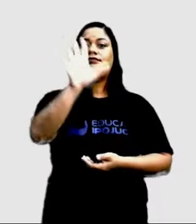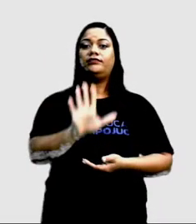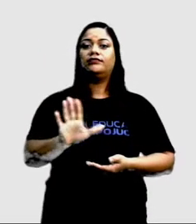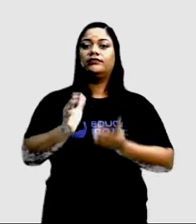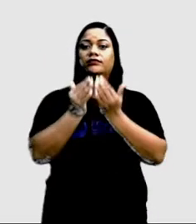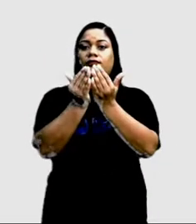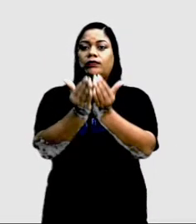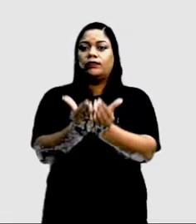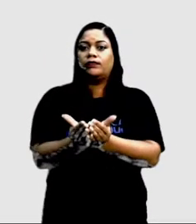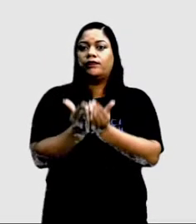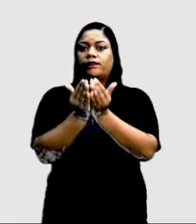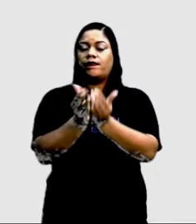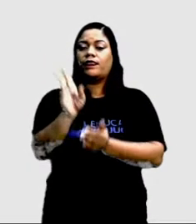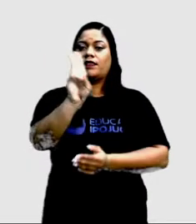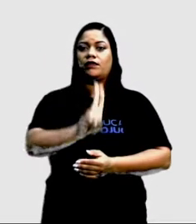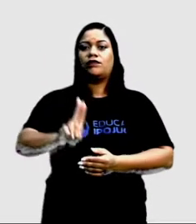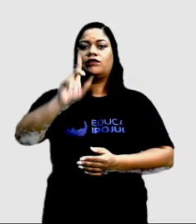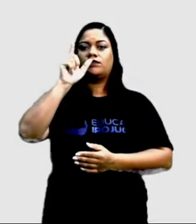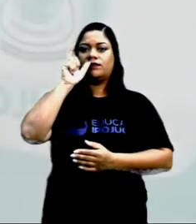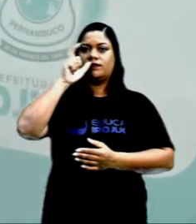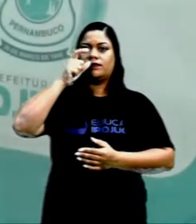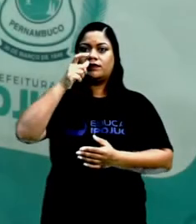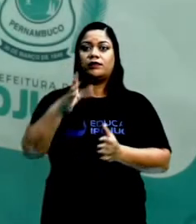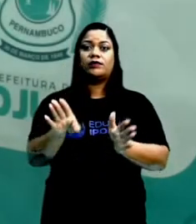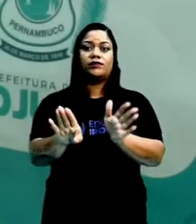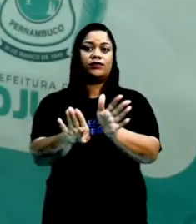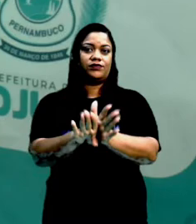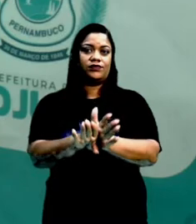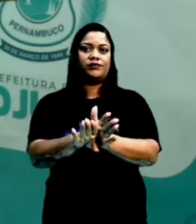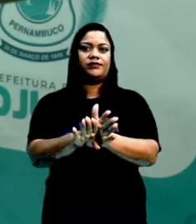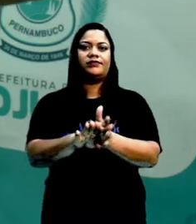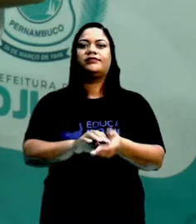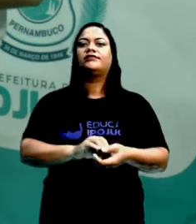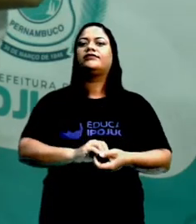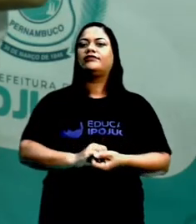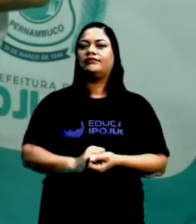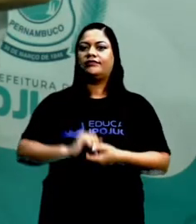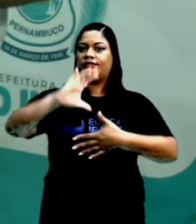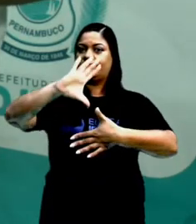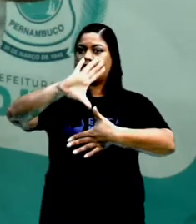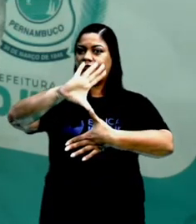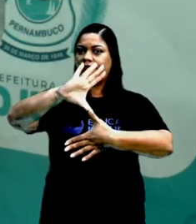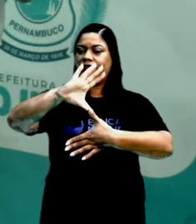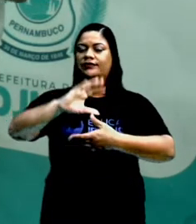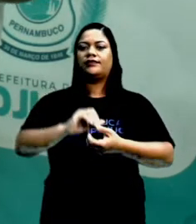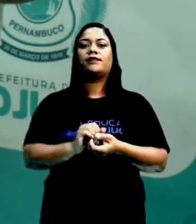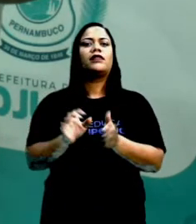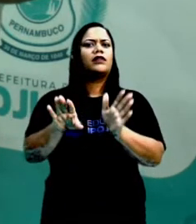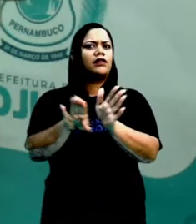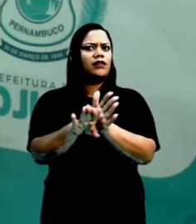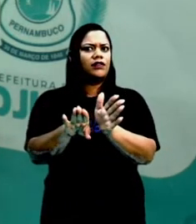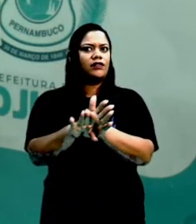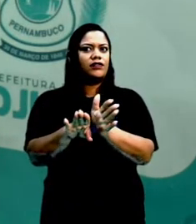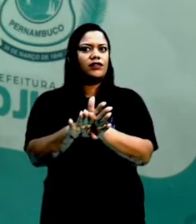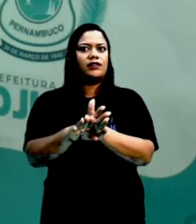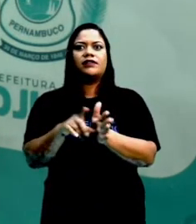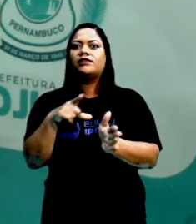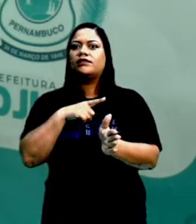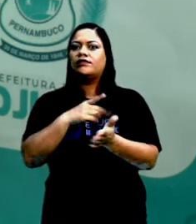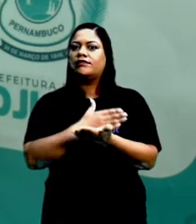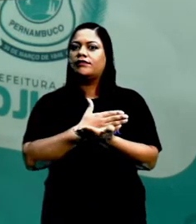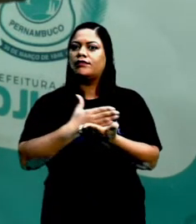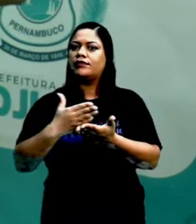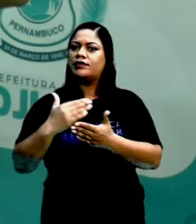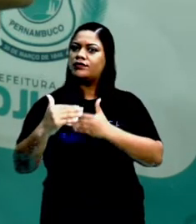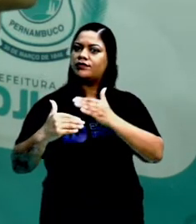que foi utilizado pelo Cristóvão Colombo para chegar nas Américas, tá bem? Com essa chegada, você vai ter um início,